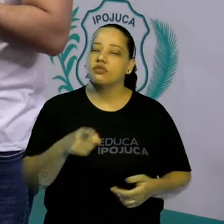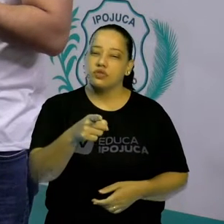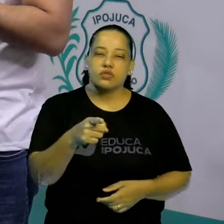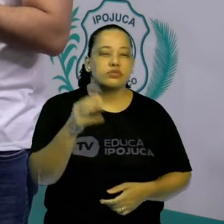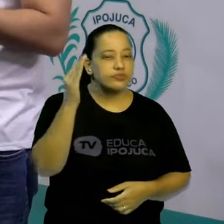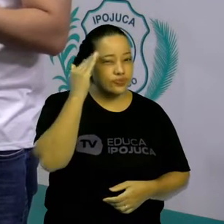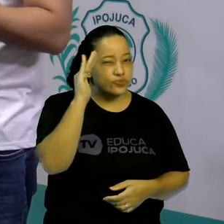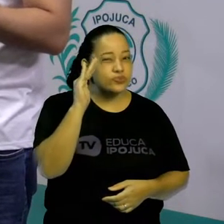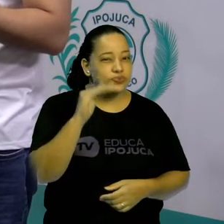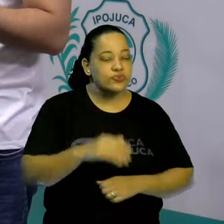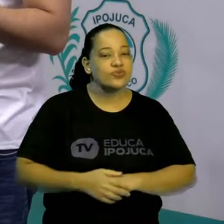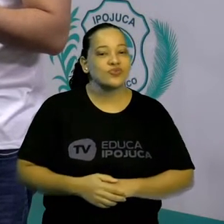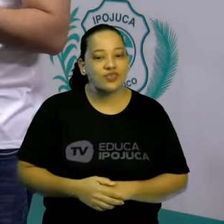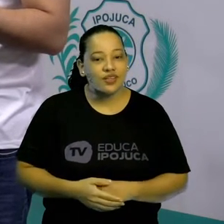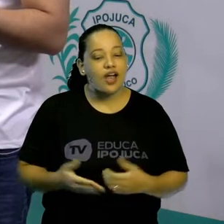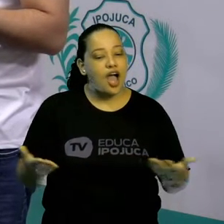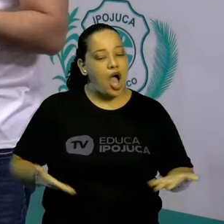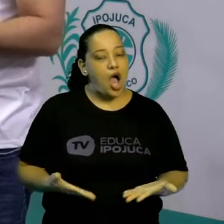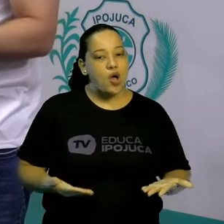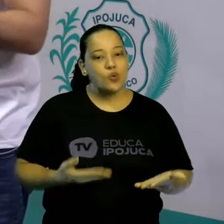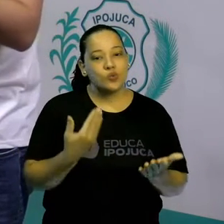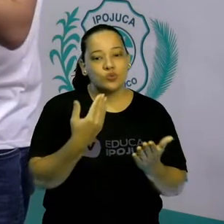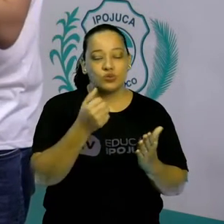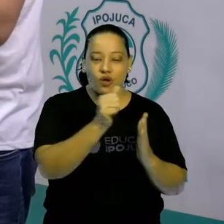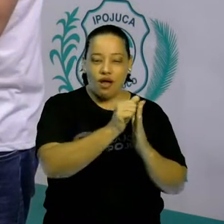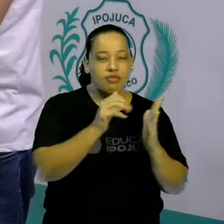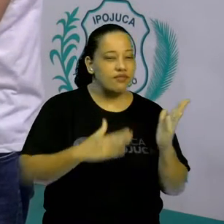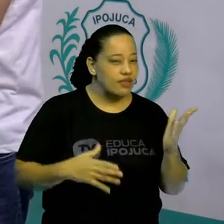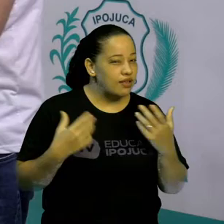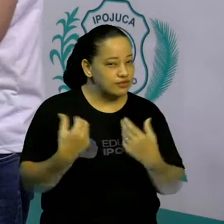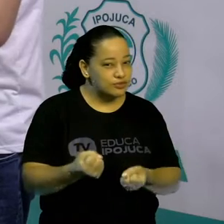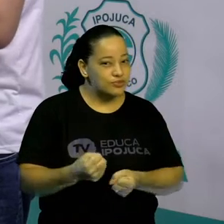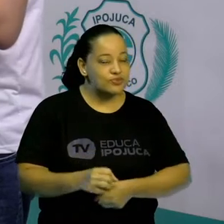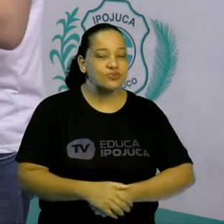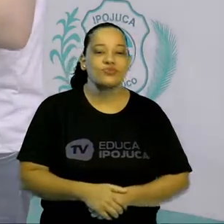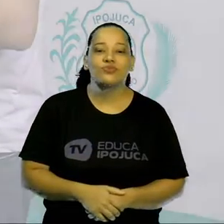acompanhar? Vamos para a atividade, então? Vamos lá.